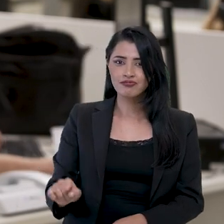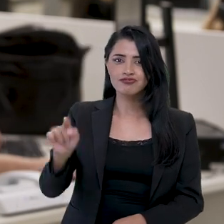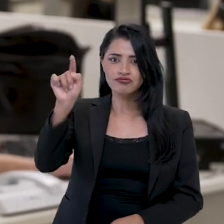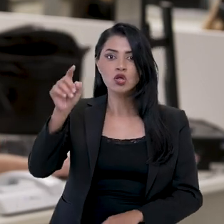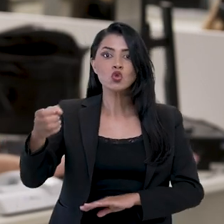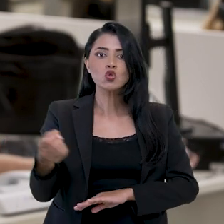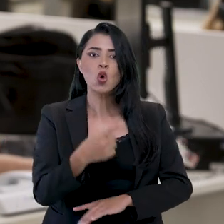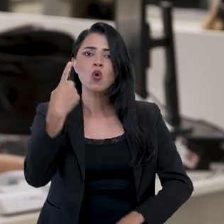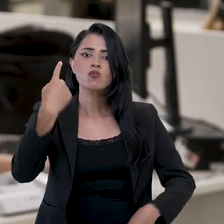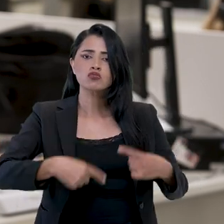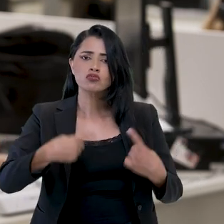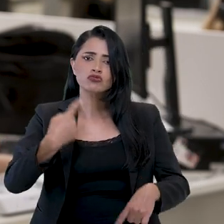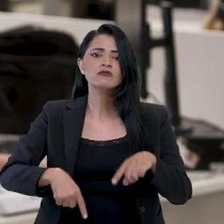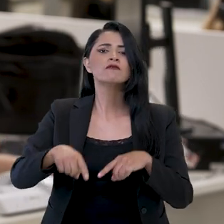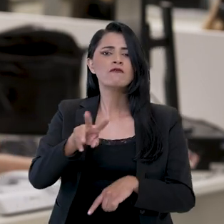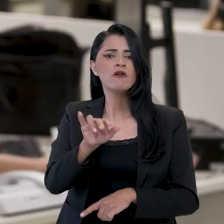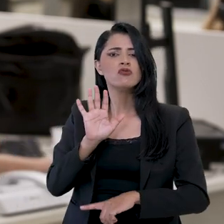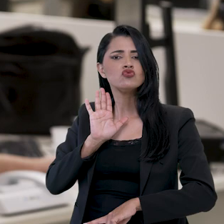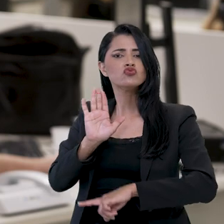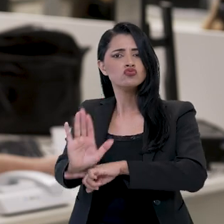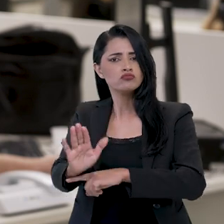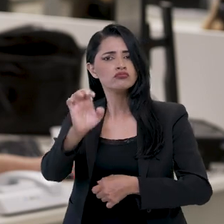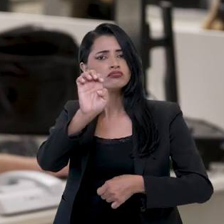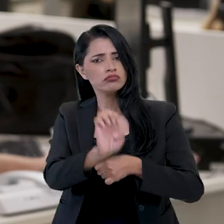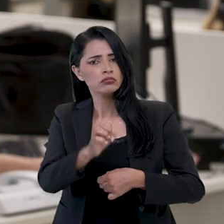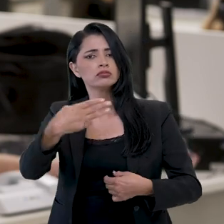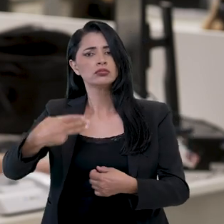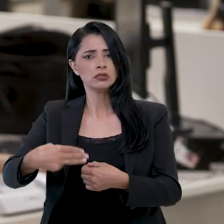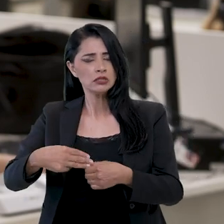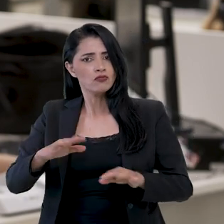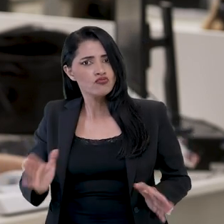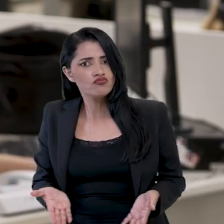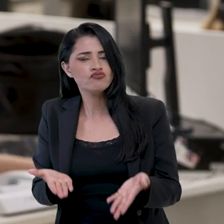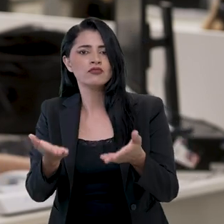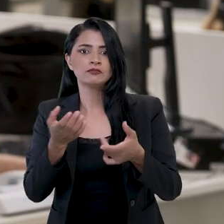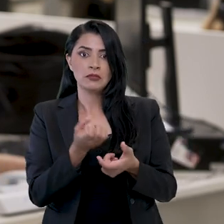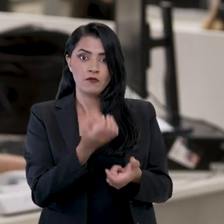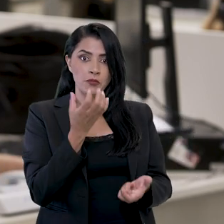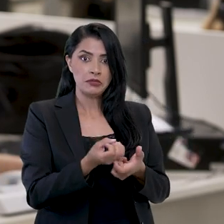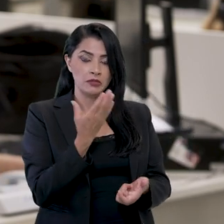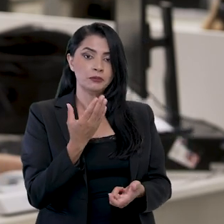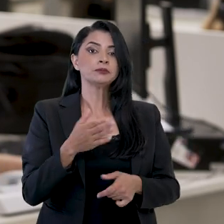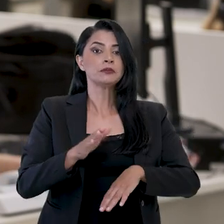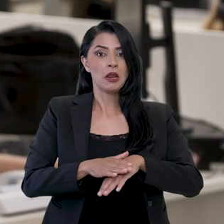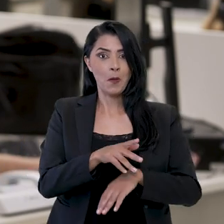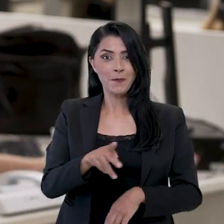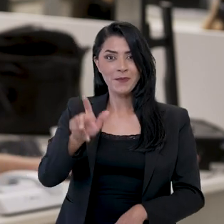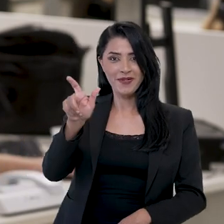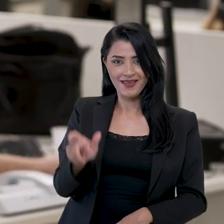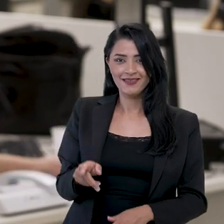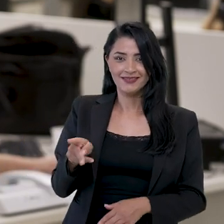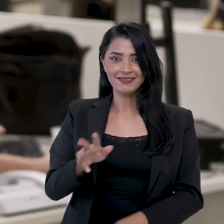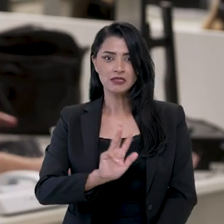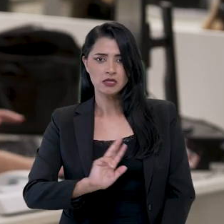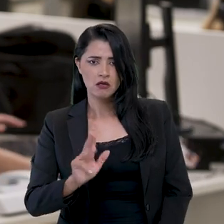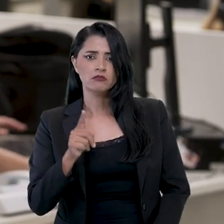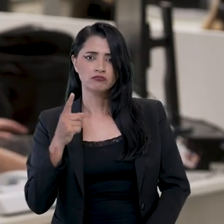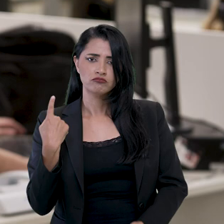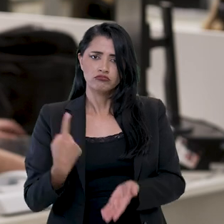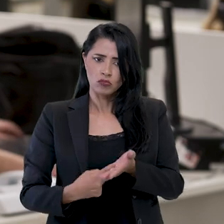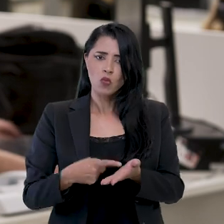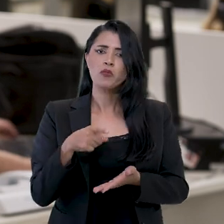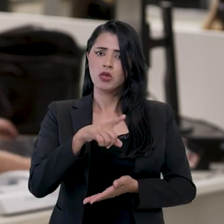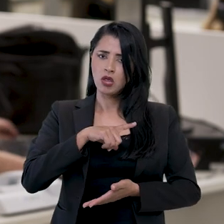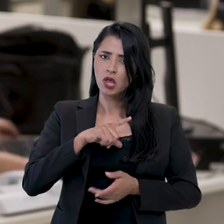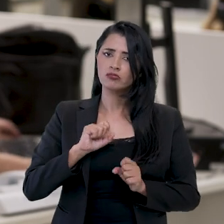todo o país. A nova política vai ajudar estados e municípios a promover a alfabetização. O presidente Lula falou sobre